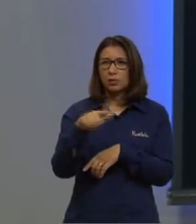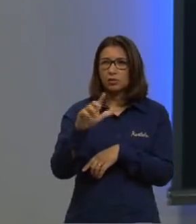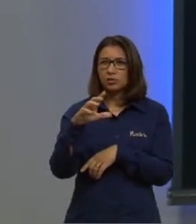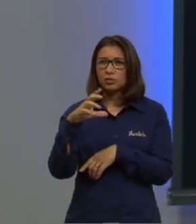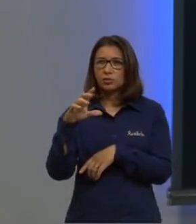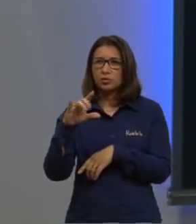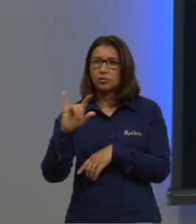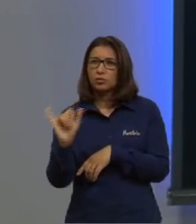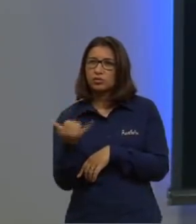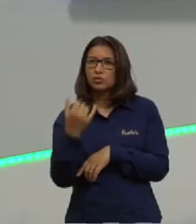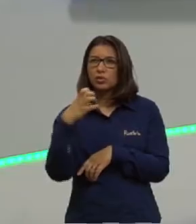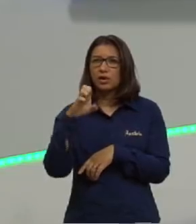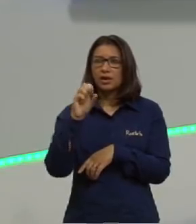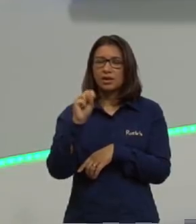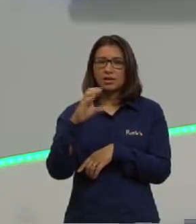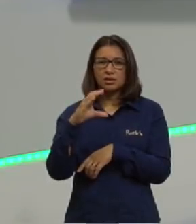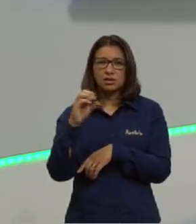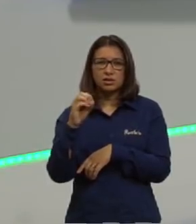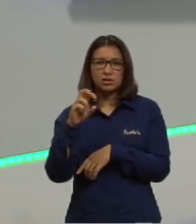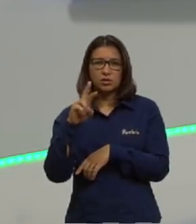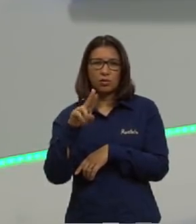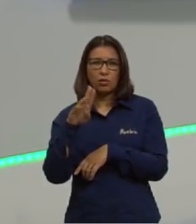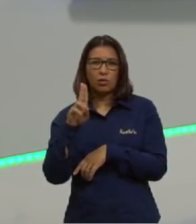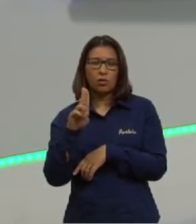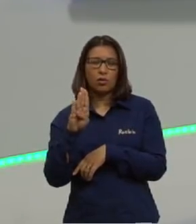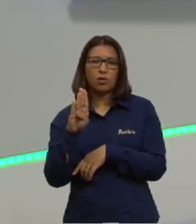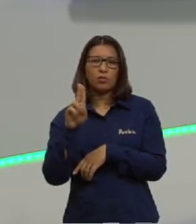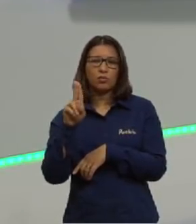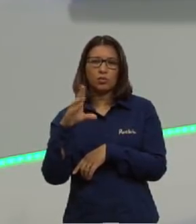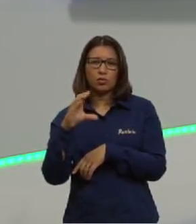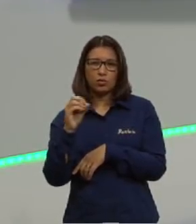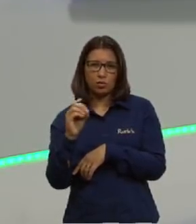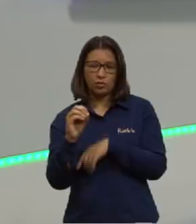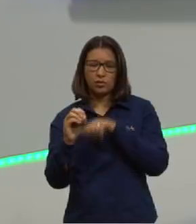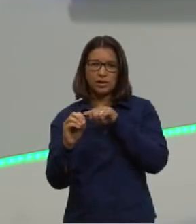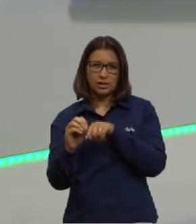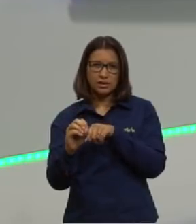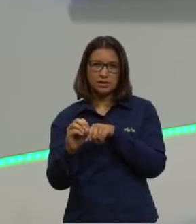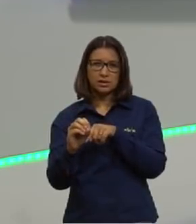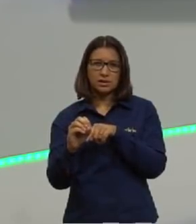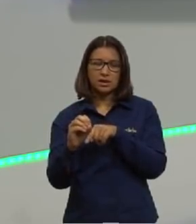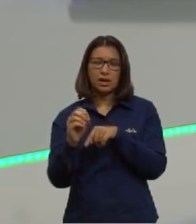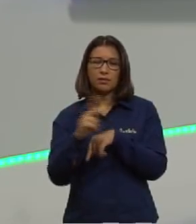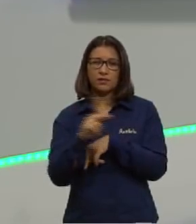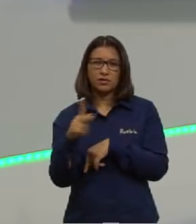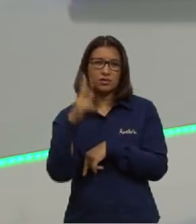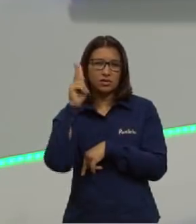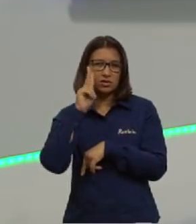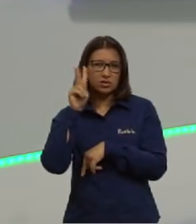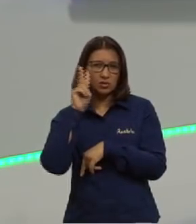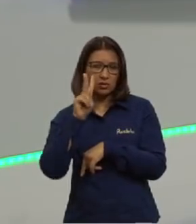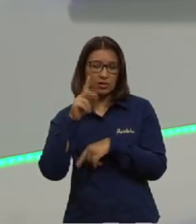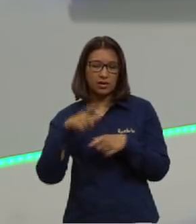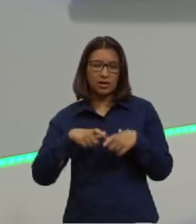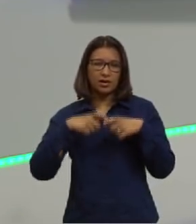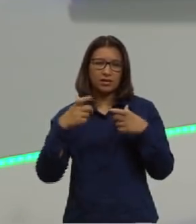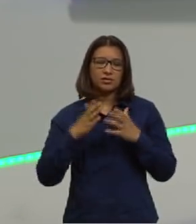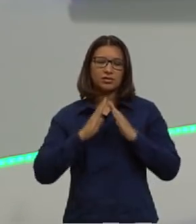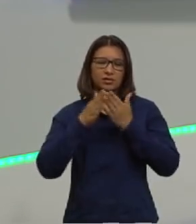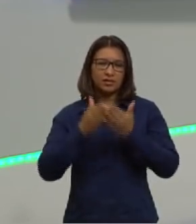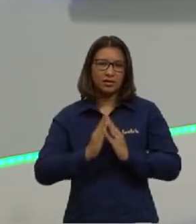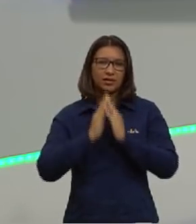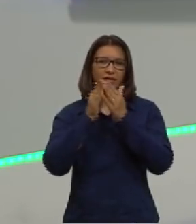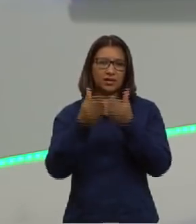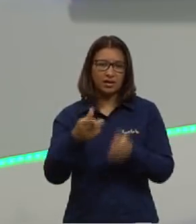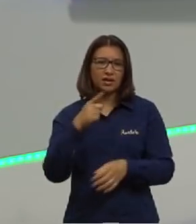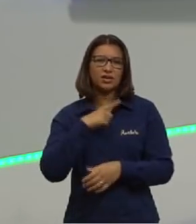escorbuto aí, a prof de história vai, pode trazer para vocês, vai me confirmar, nas grandes navegações, existiam muitos problemas